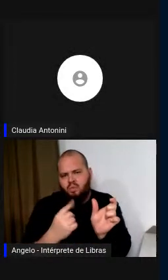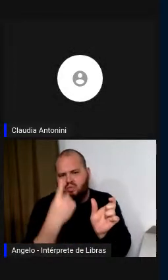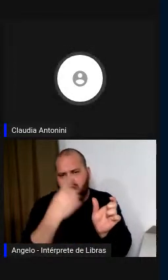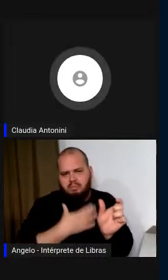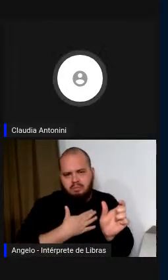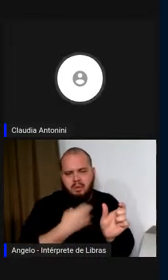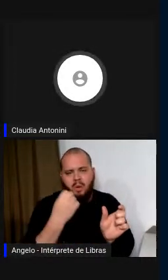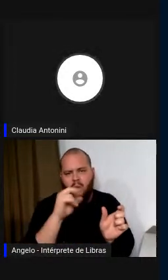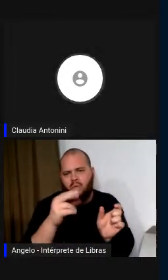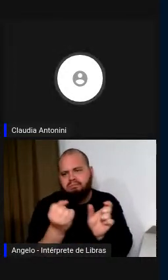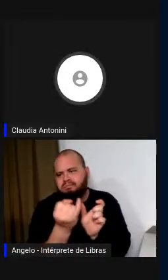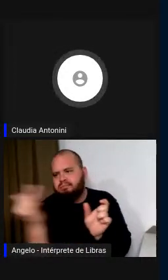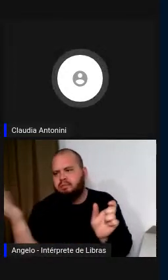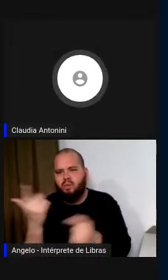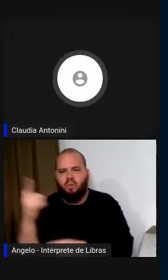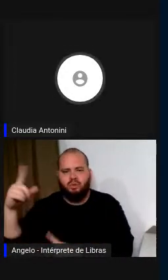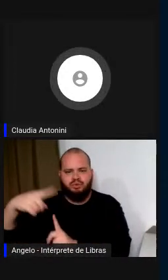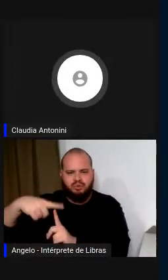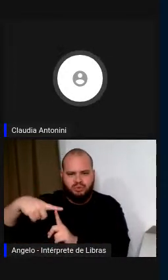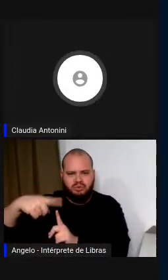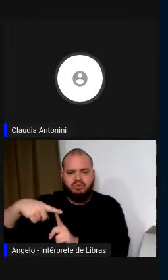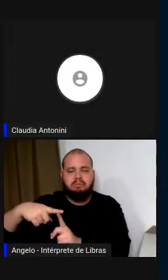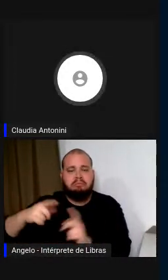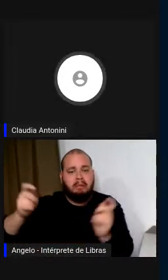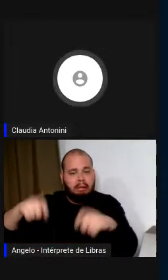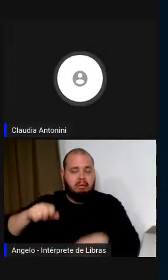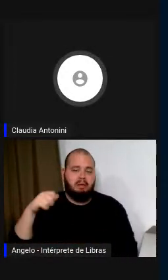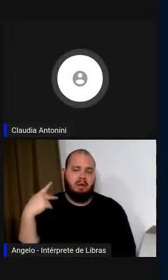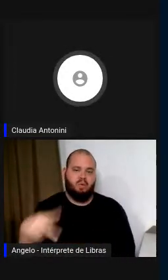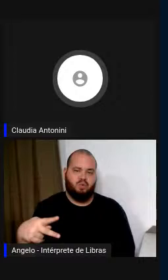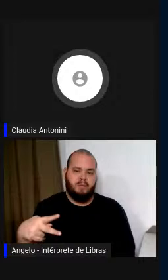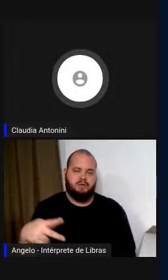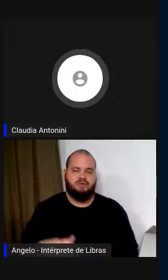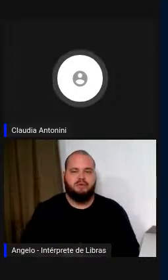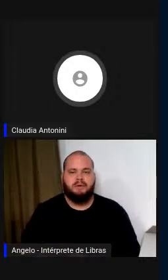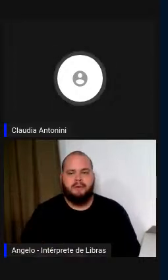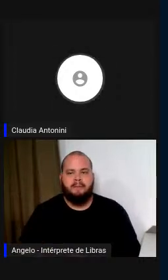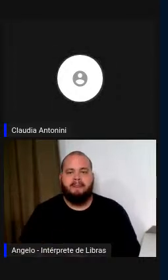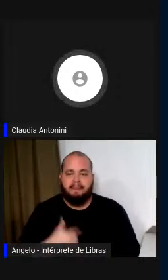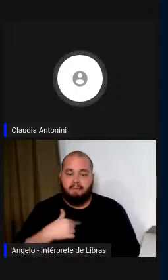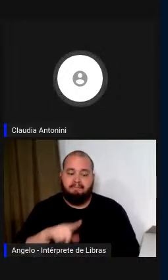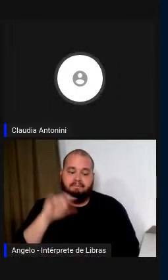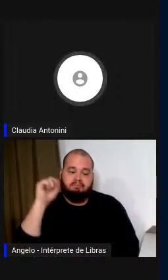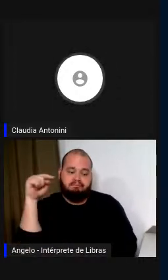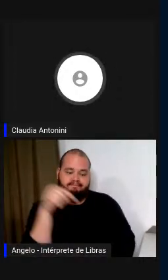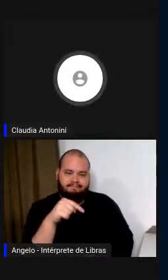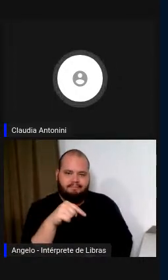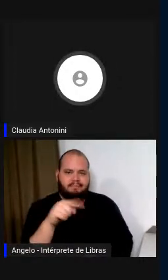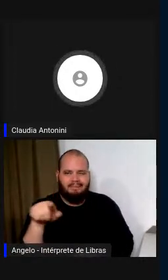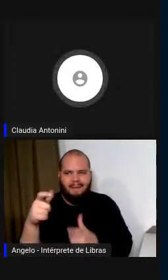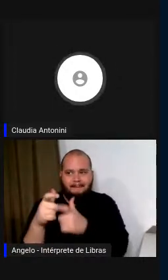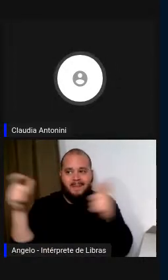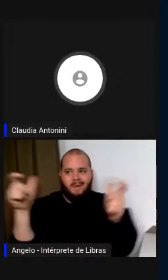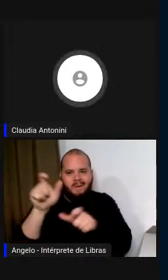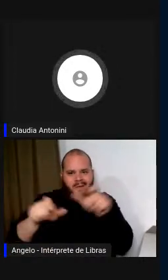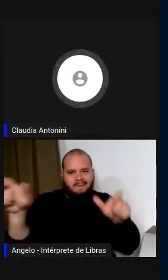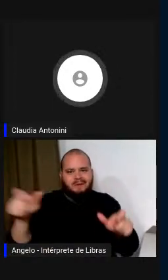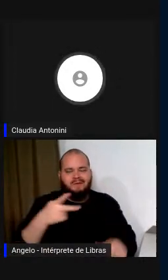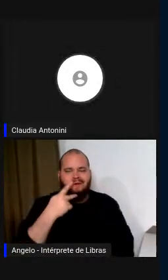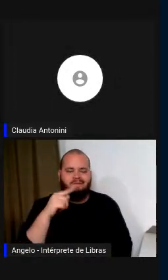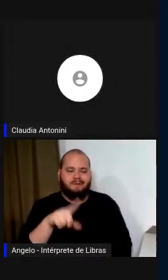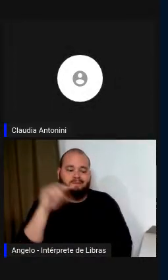que venha de forma automática. A preferência por essa, pelo menos, as sugestões que a máquina me dá são